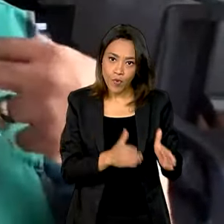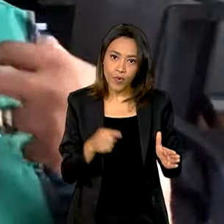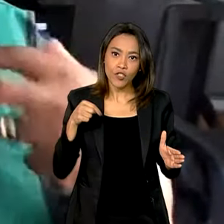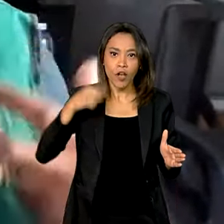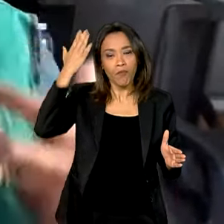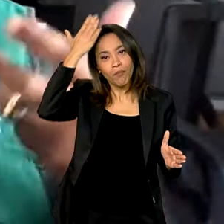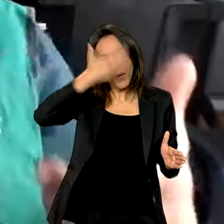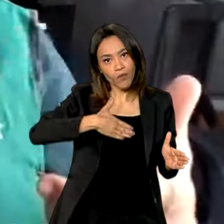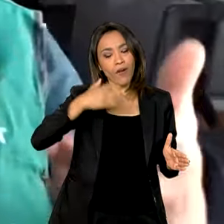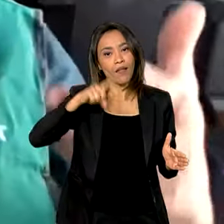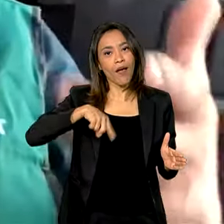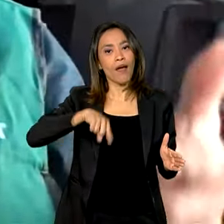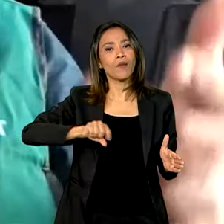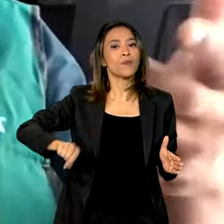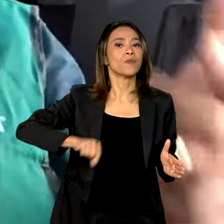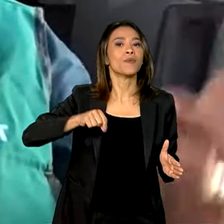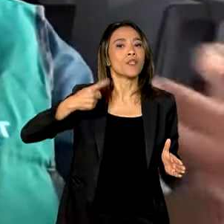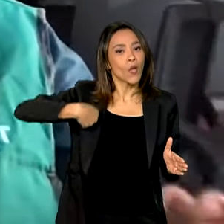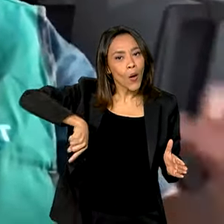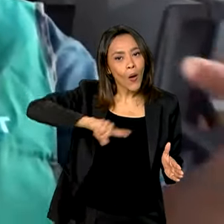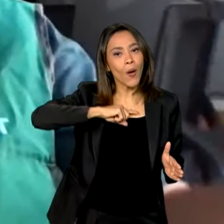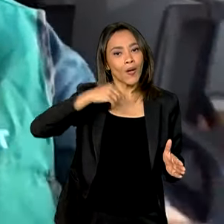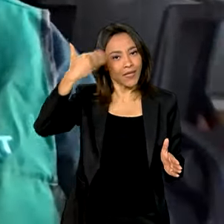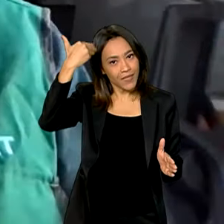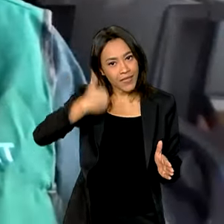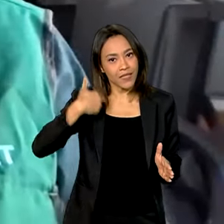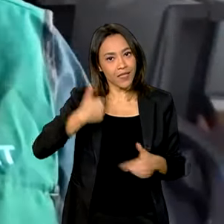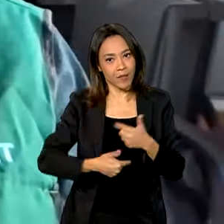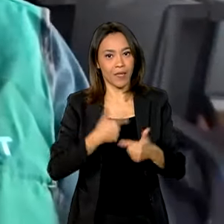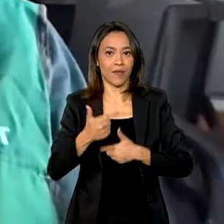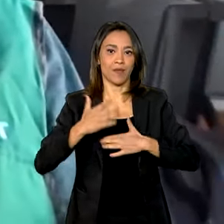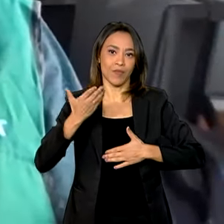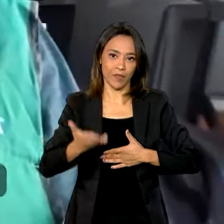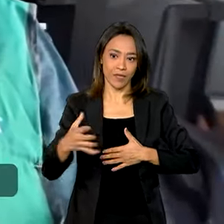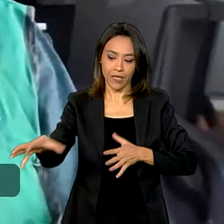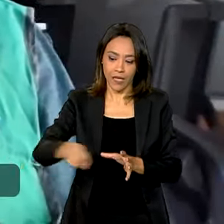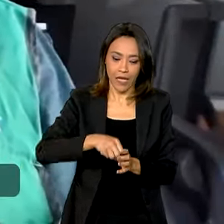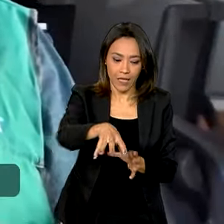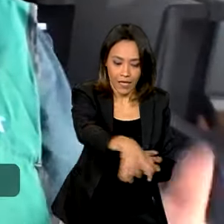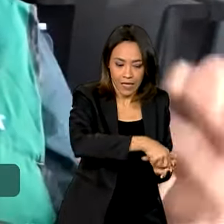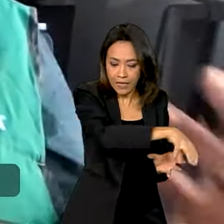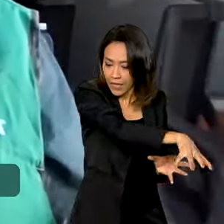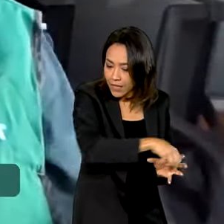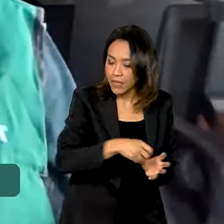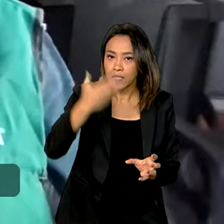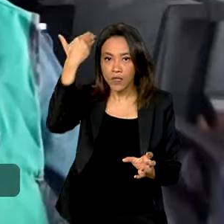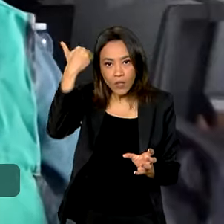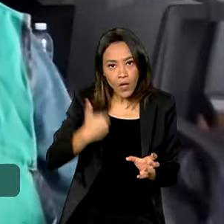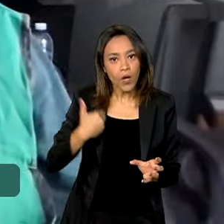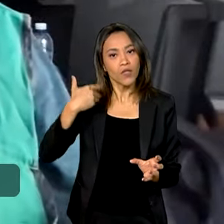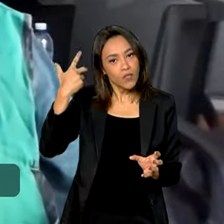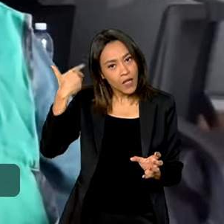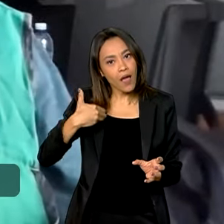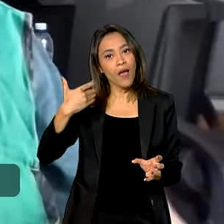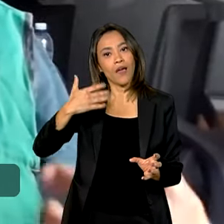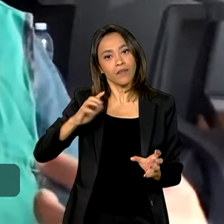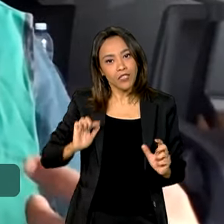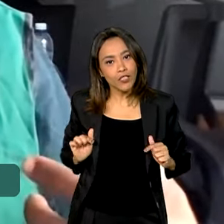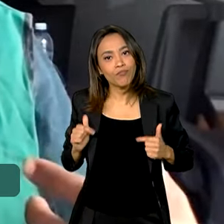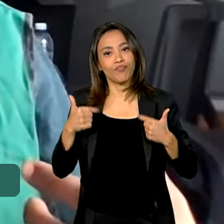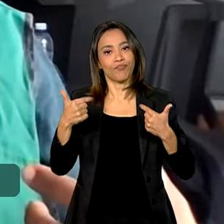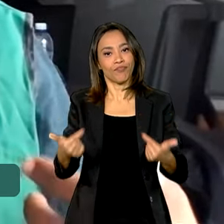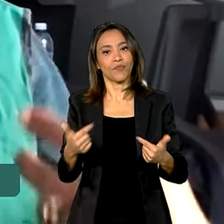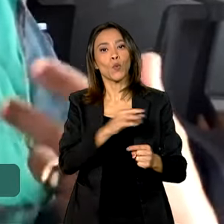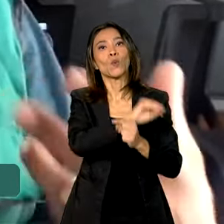ele é alimentado por nós, catadores e catadores de material reciclável. Então nós somos os grandes agentes ambientais, os grandes